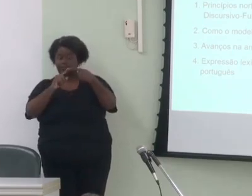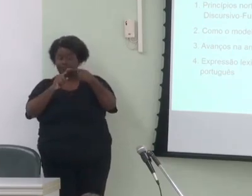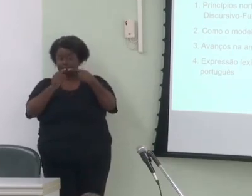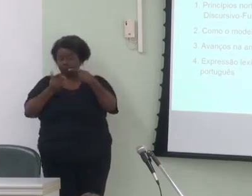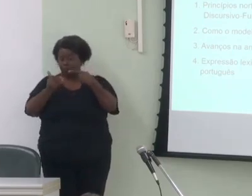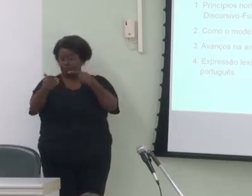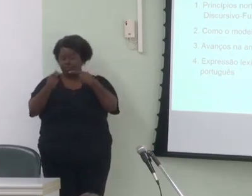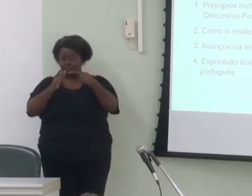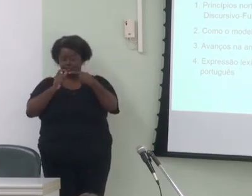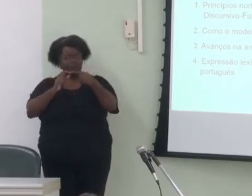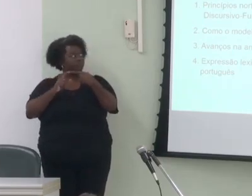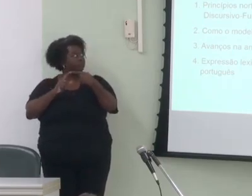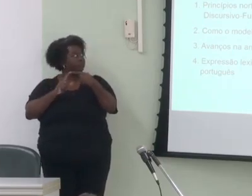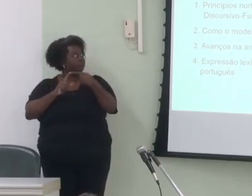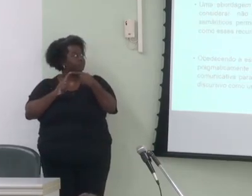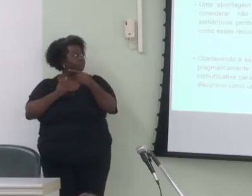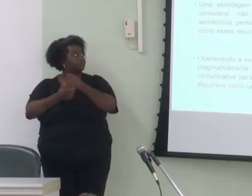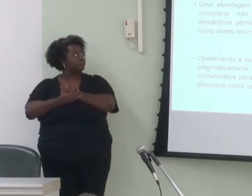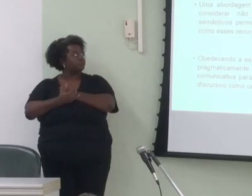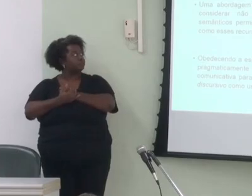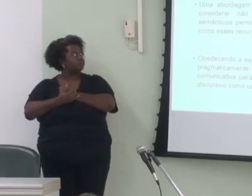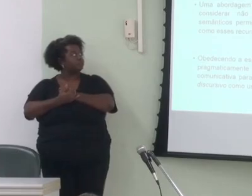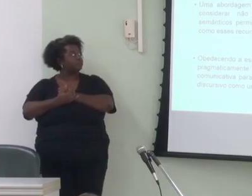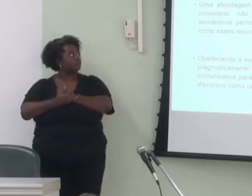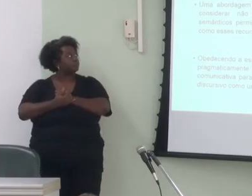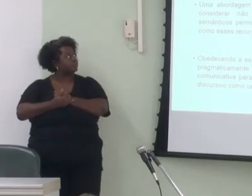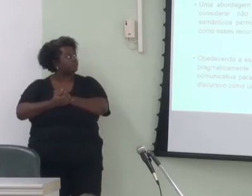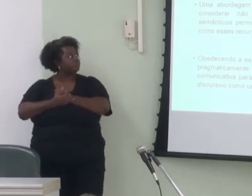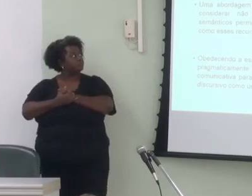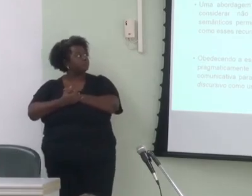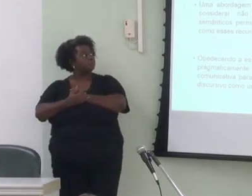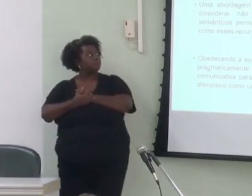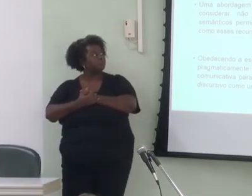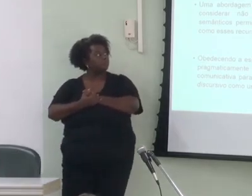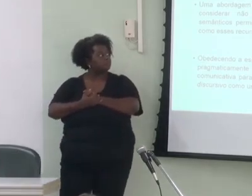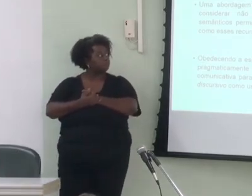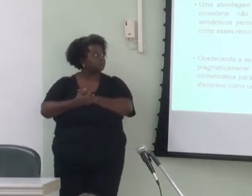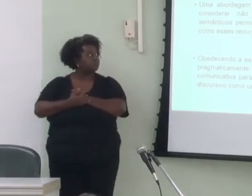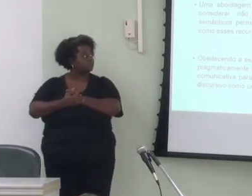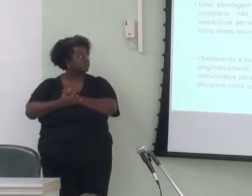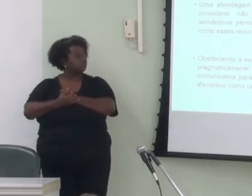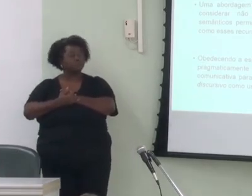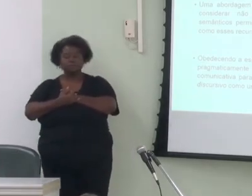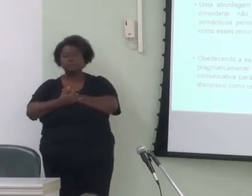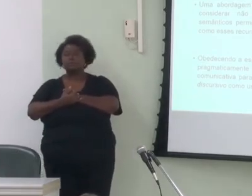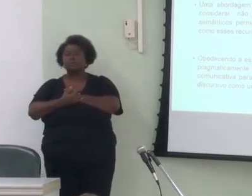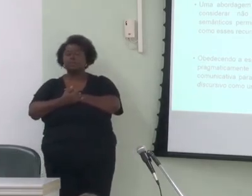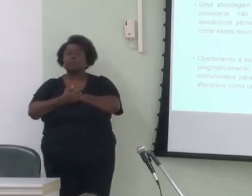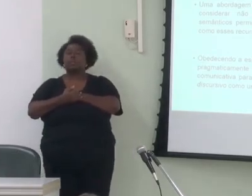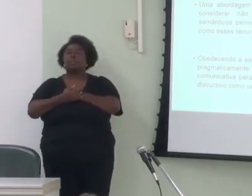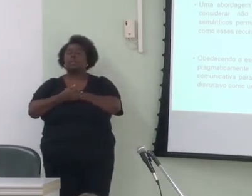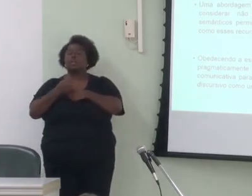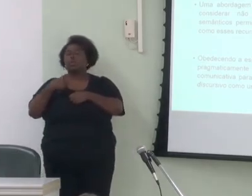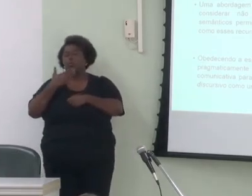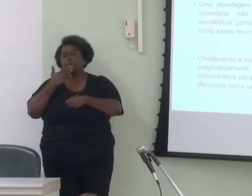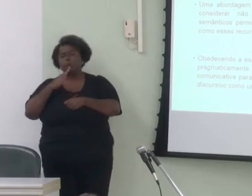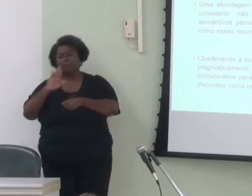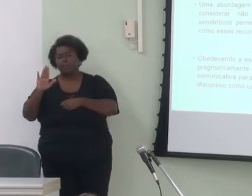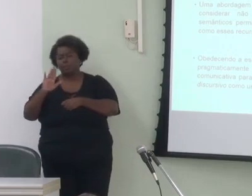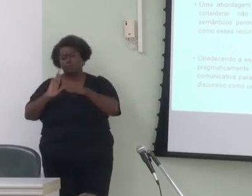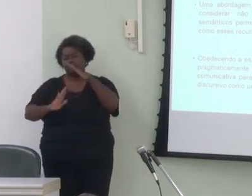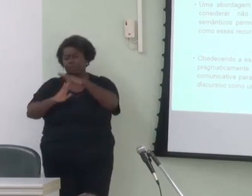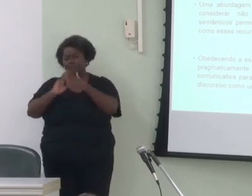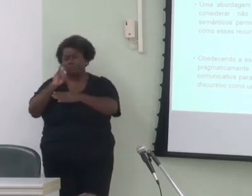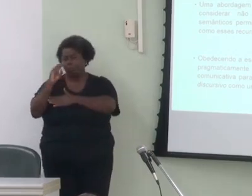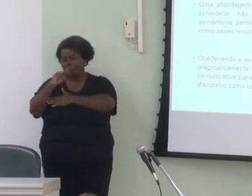elaboração da GDF, eu prometo não gastar mais do que cinco